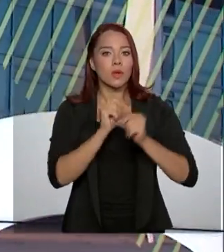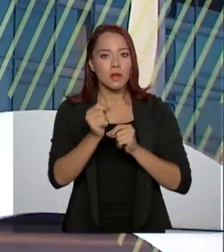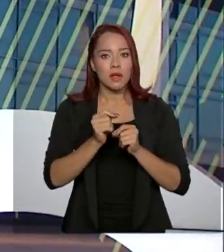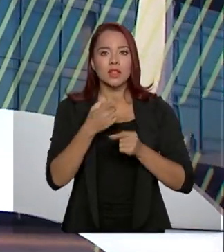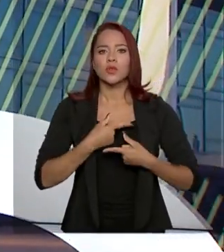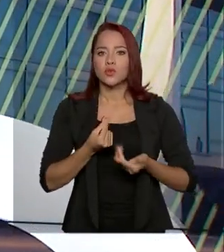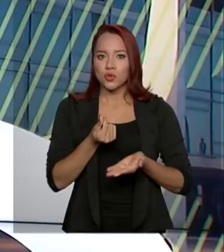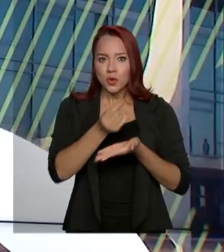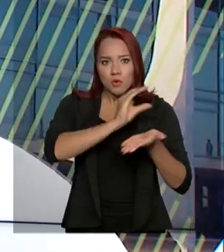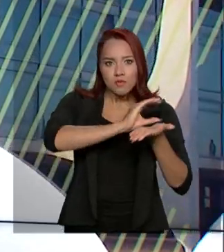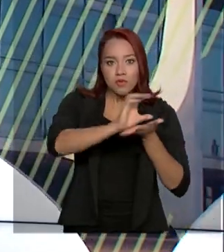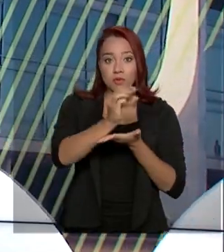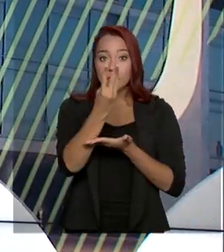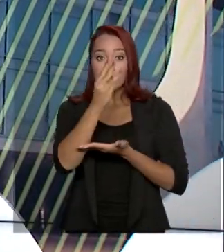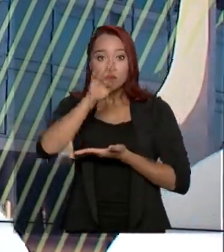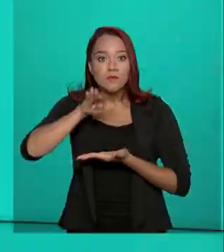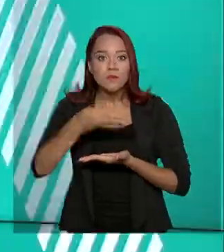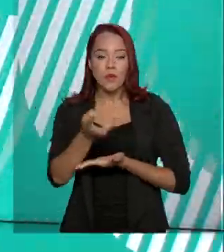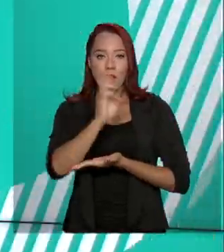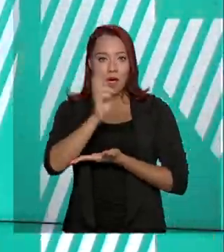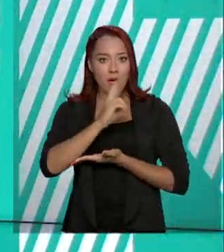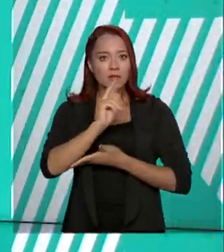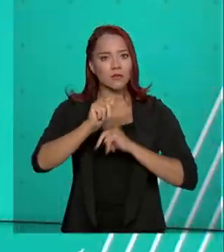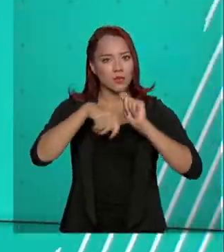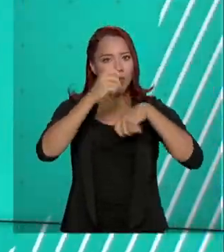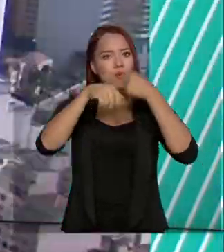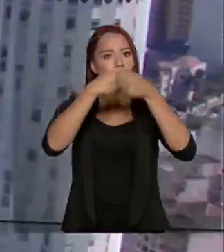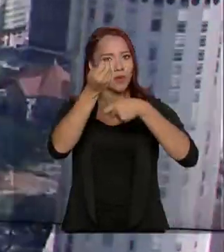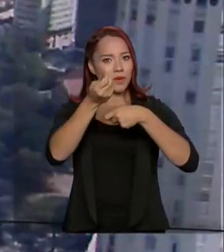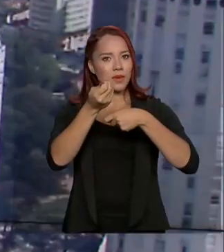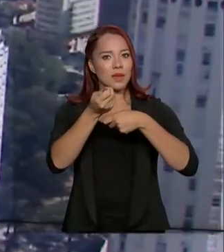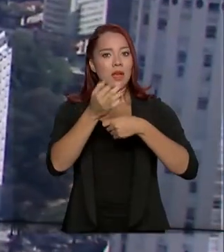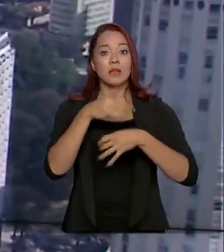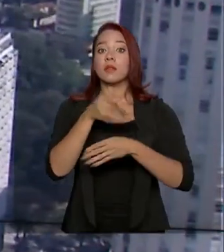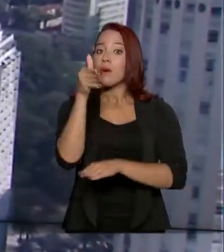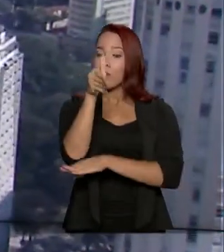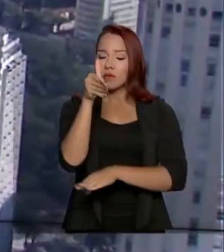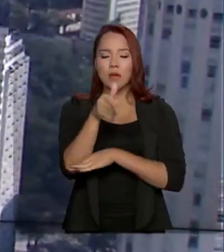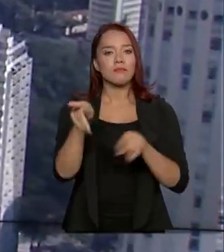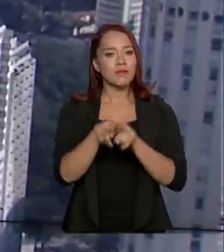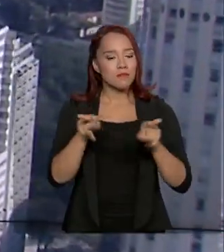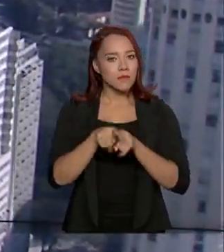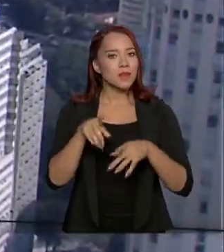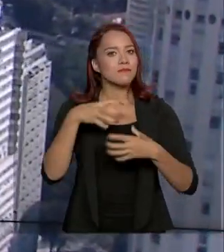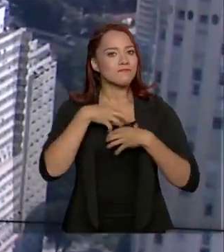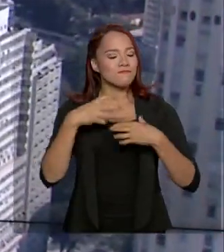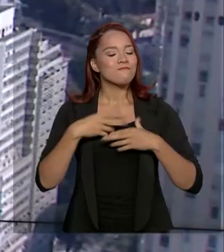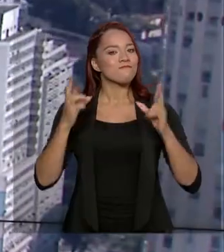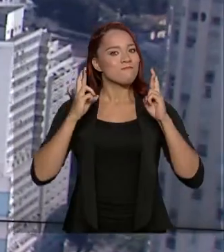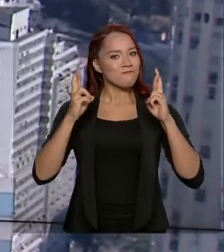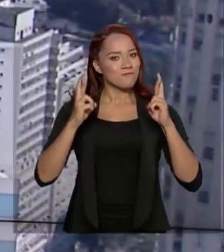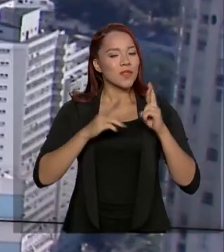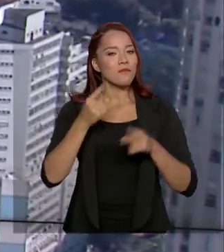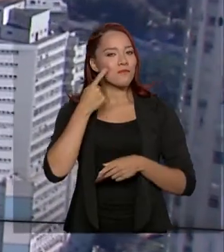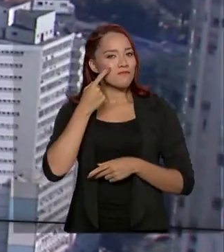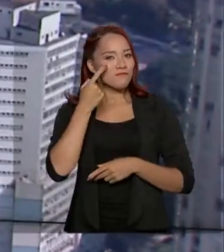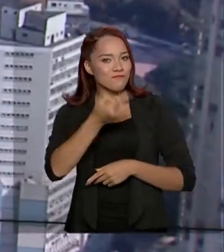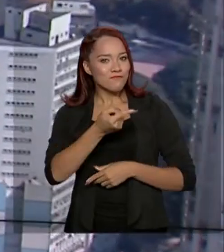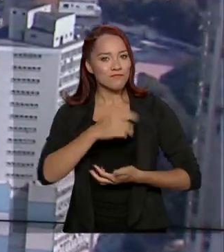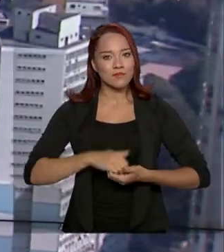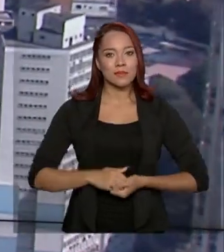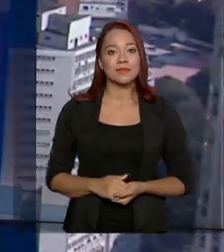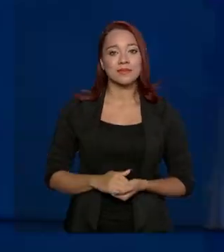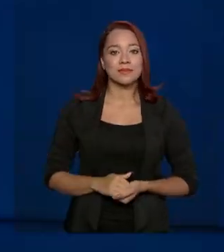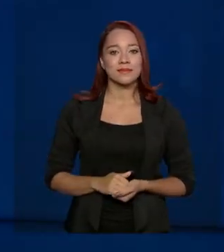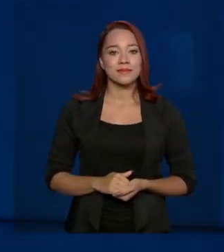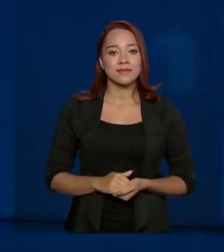milhões de reais na economia do município. O setor hoteleiro também está otimista. O repórter Maurício de Almeida tem os detalhes para a gente.